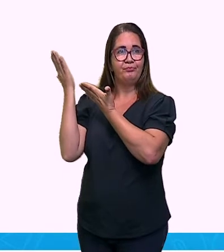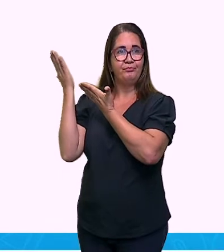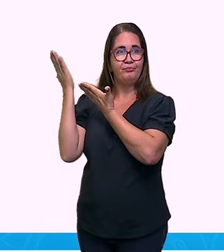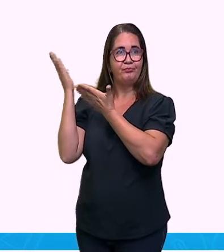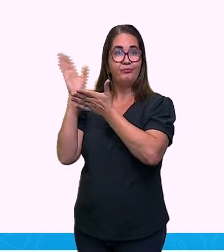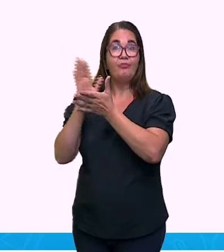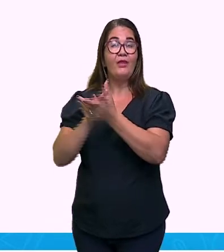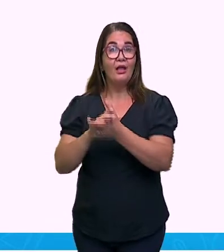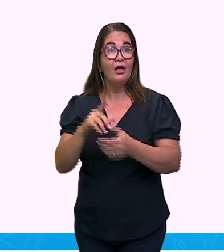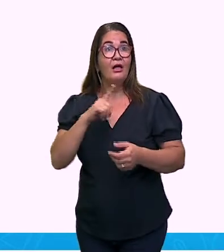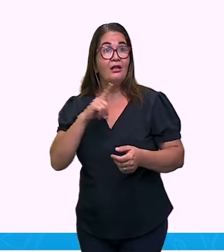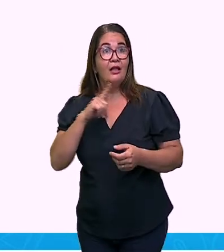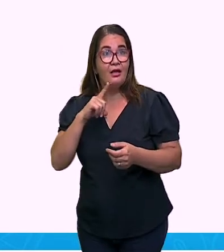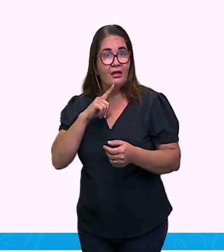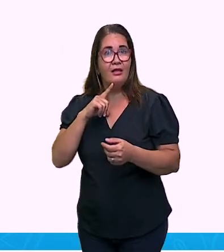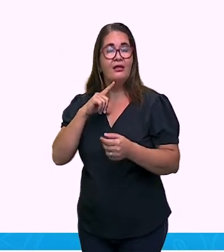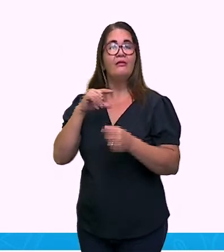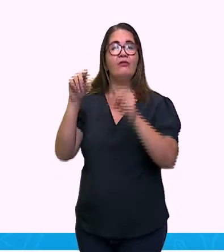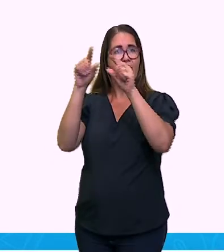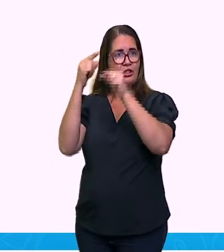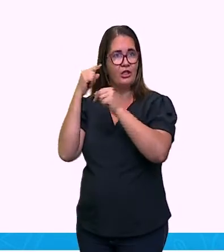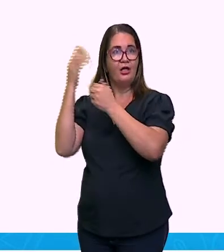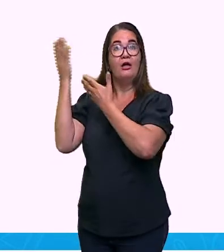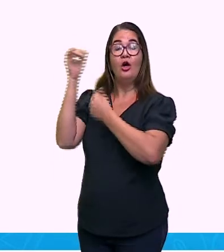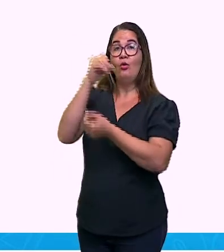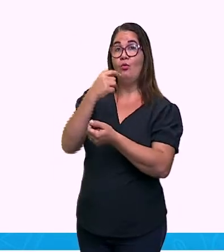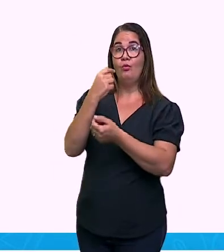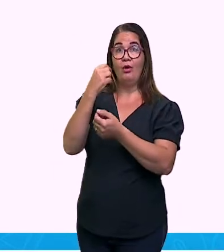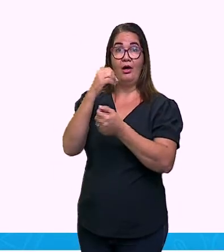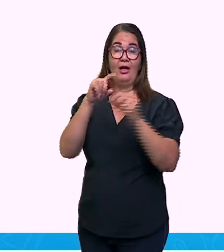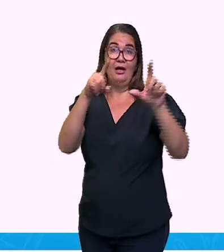Eu tenho aqui uma conjunção aditiva, que é o I.